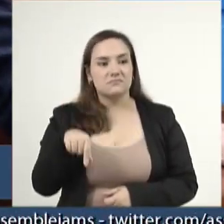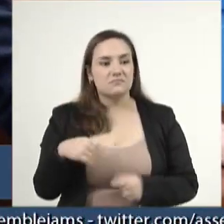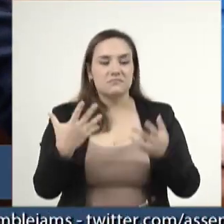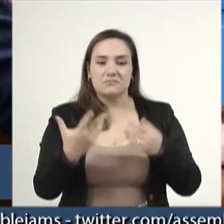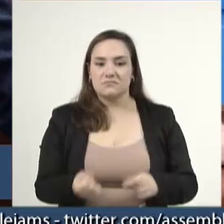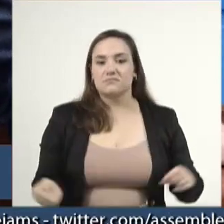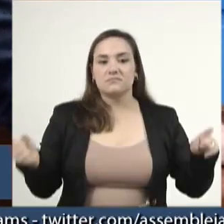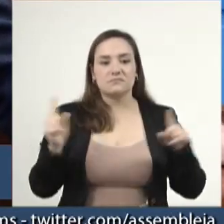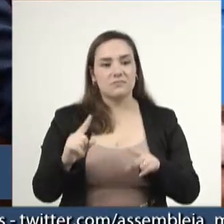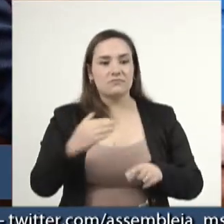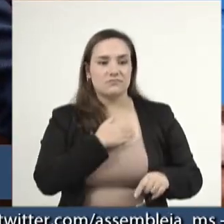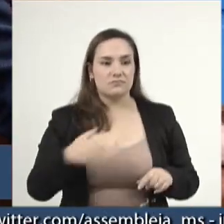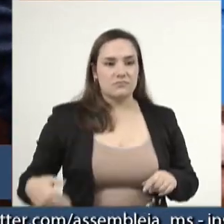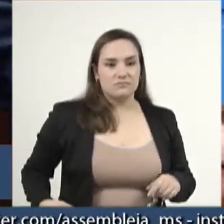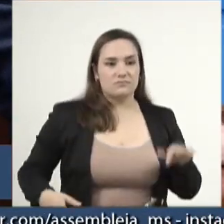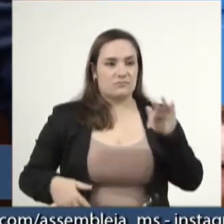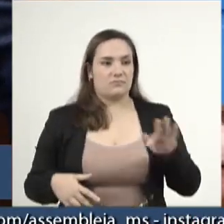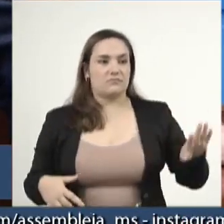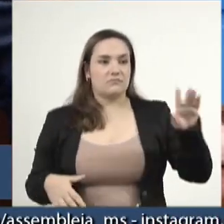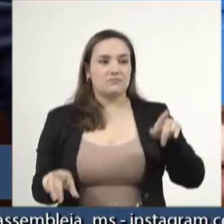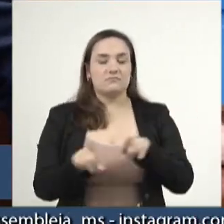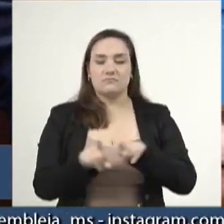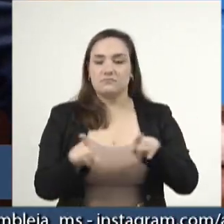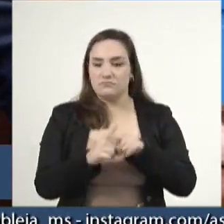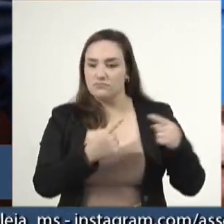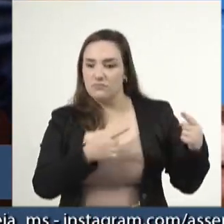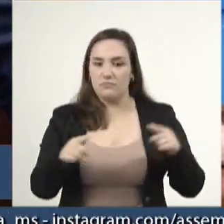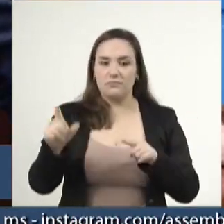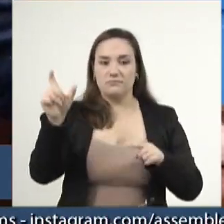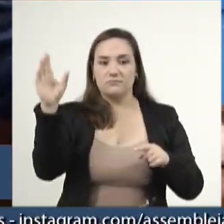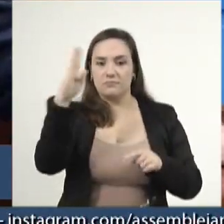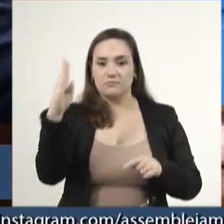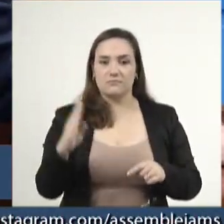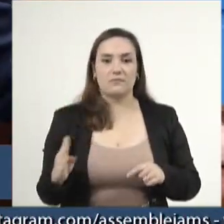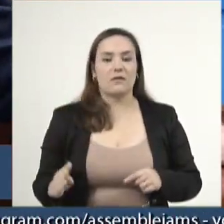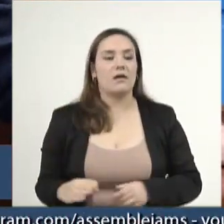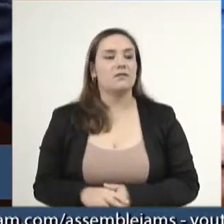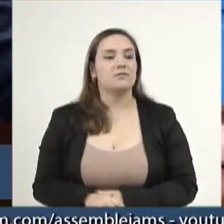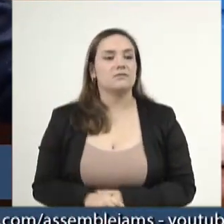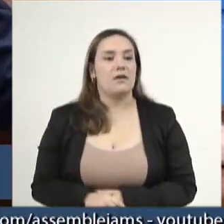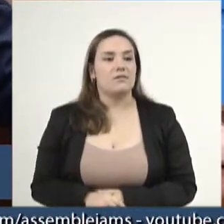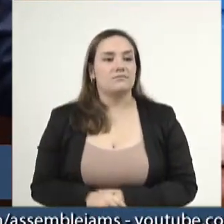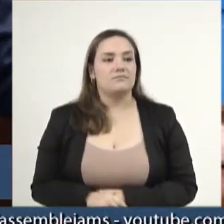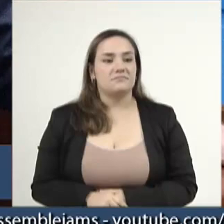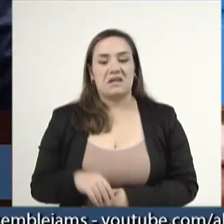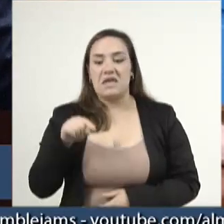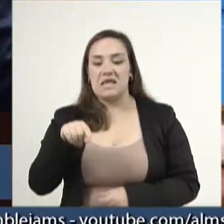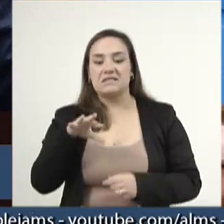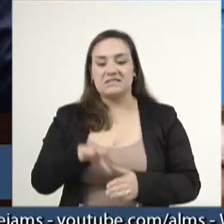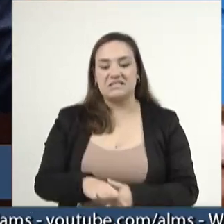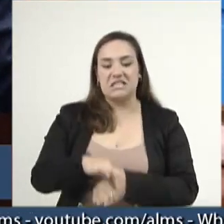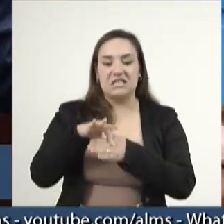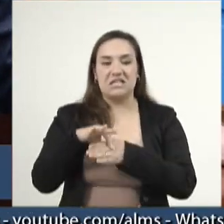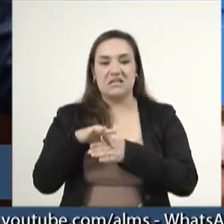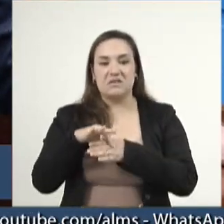e joga contra o Brasil. O líder do Centrão na Câmara,